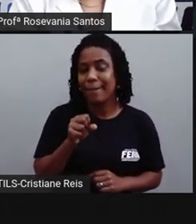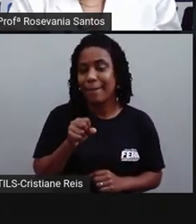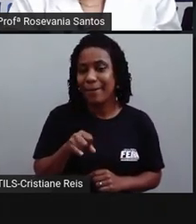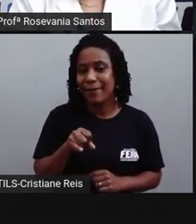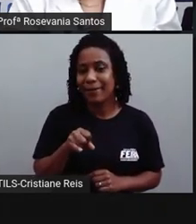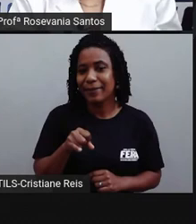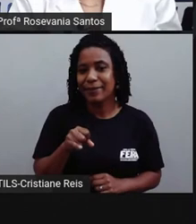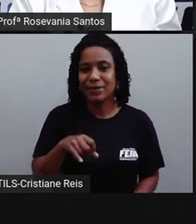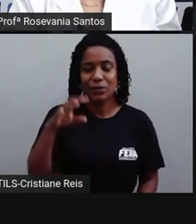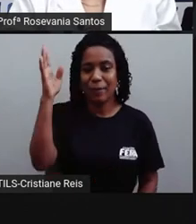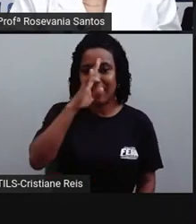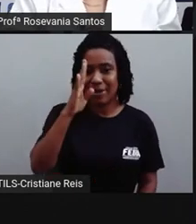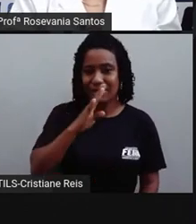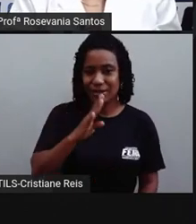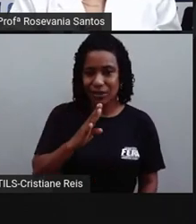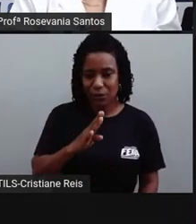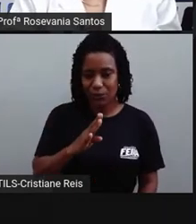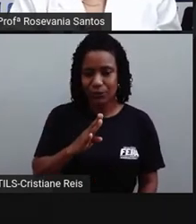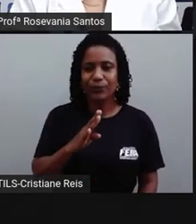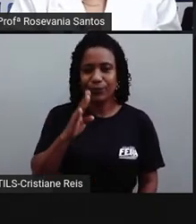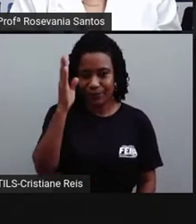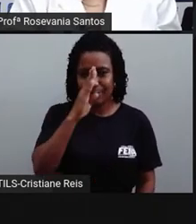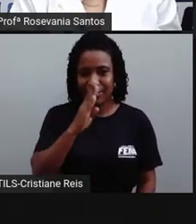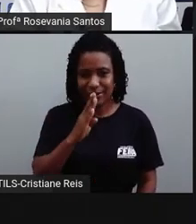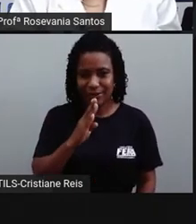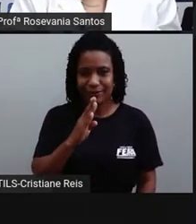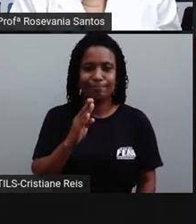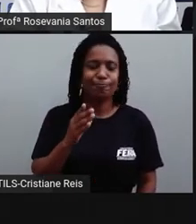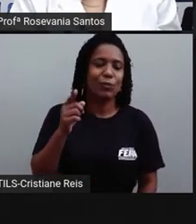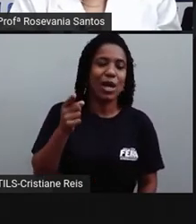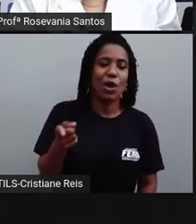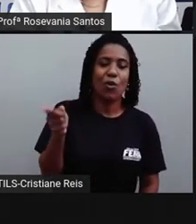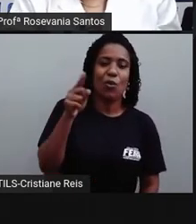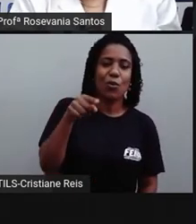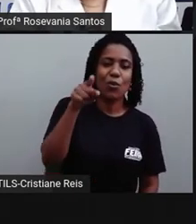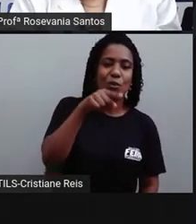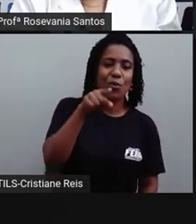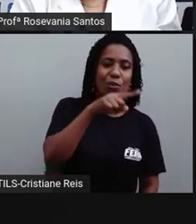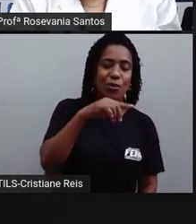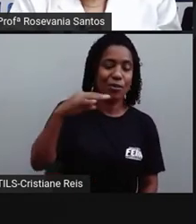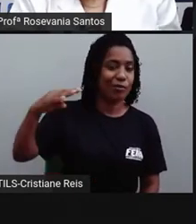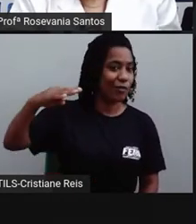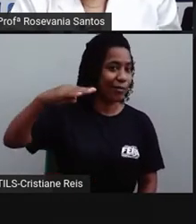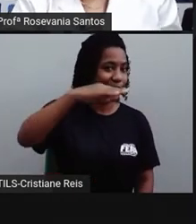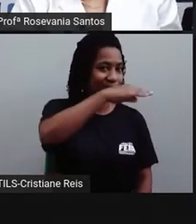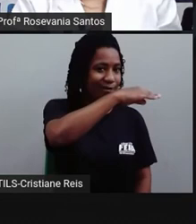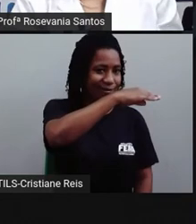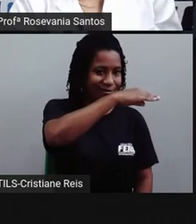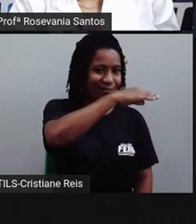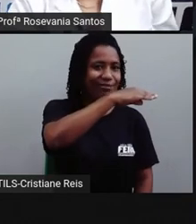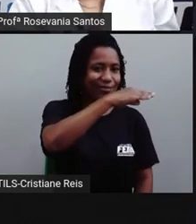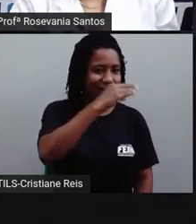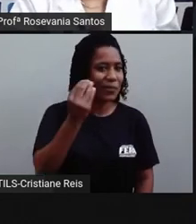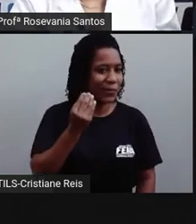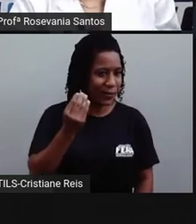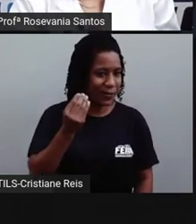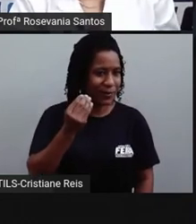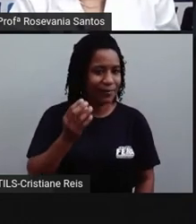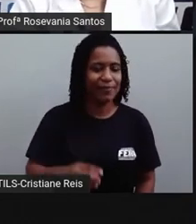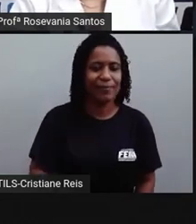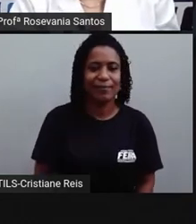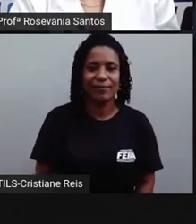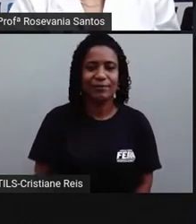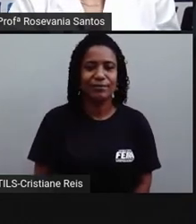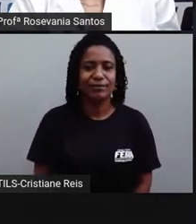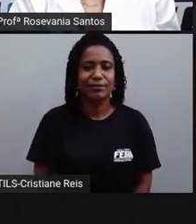U, aqui, né? Para esse fuso horário aqui, U, que já vai pegar aqui esse espacinho do Canadá, dos Estados